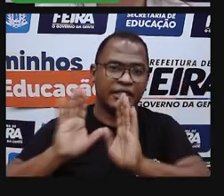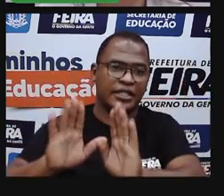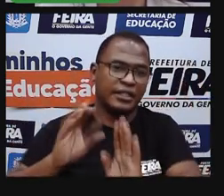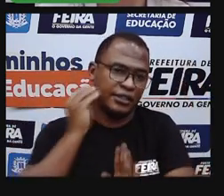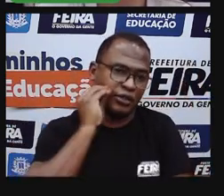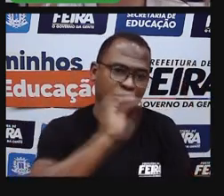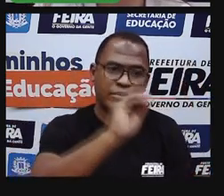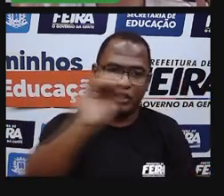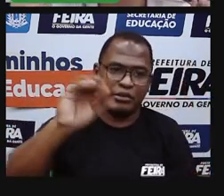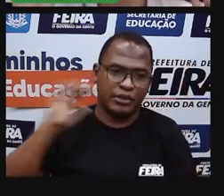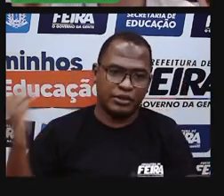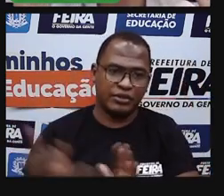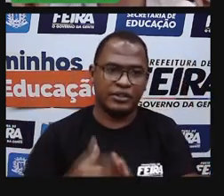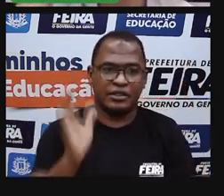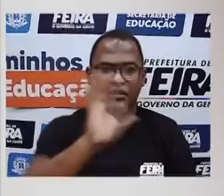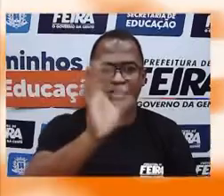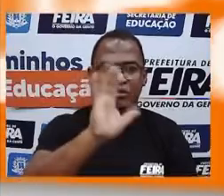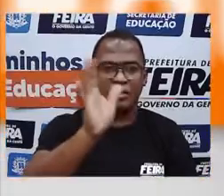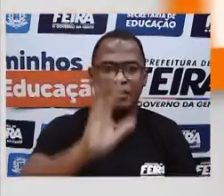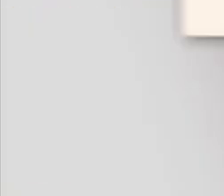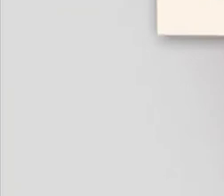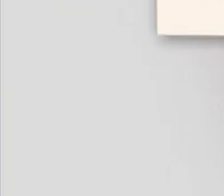beijo para vocês. Tchau, tchau, gente!